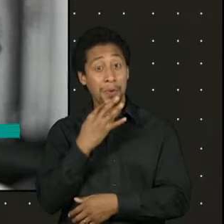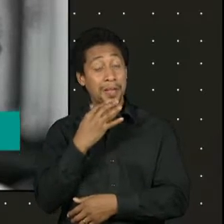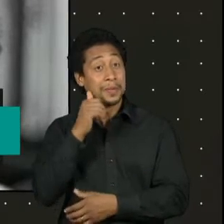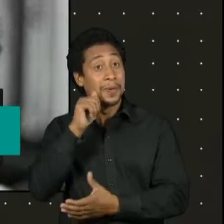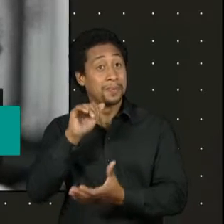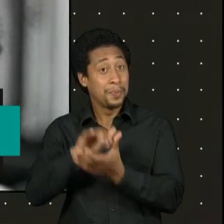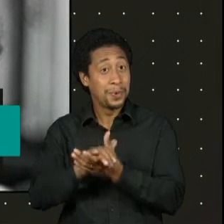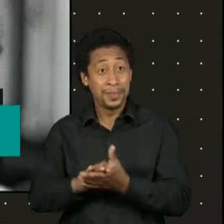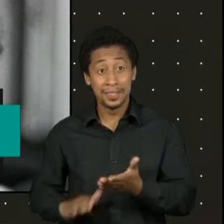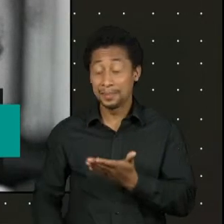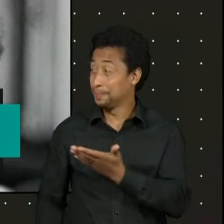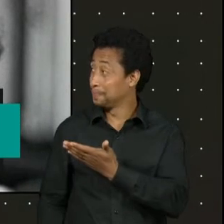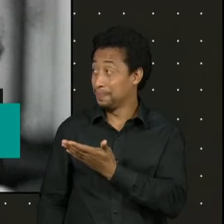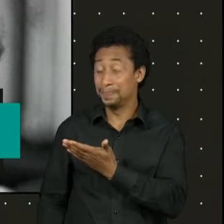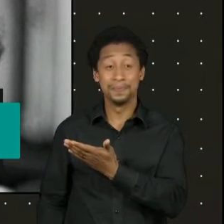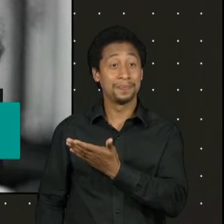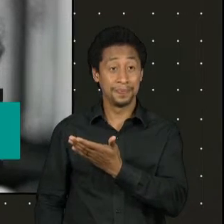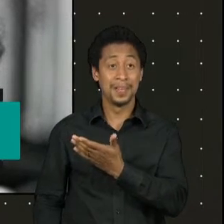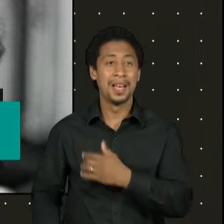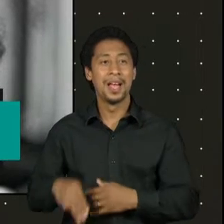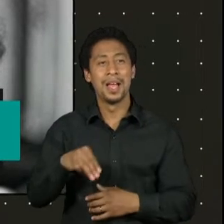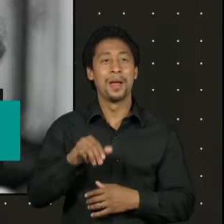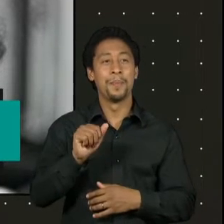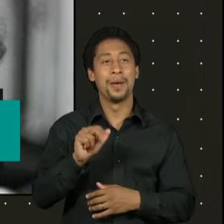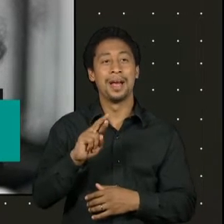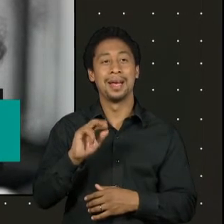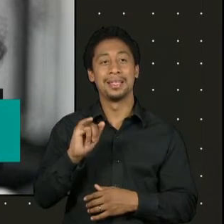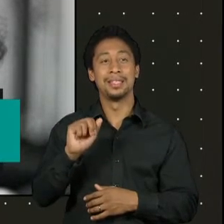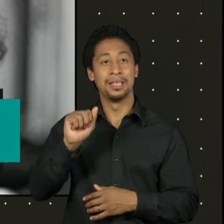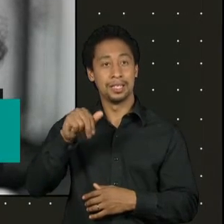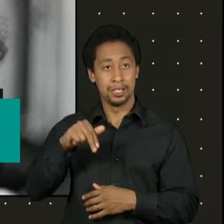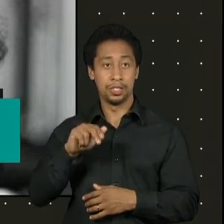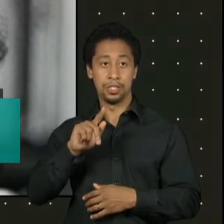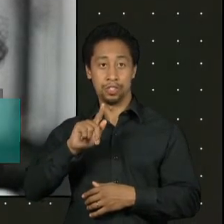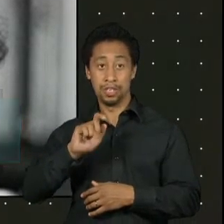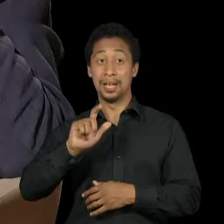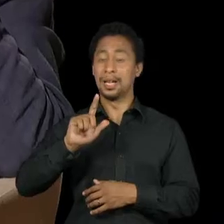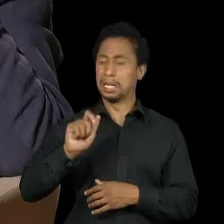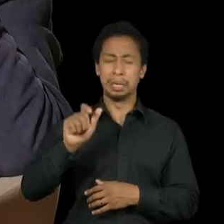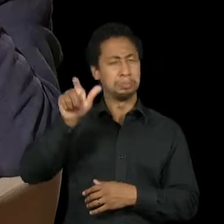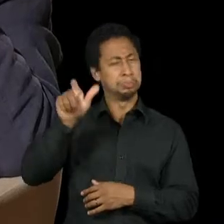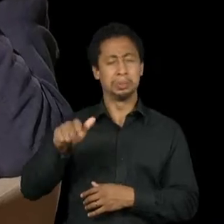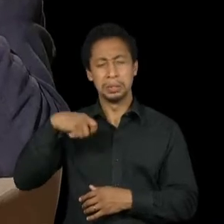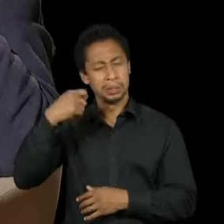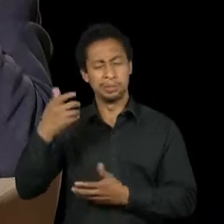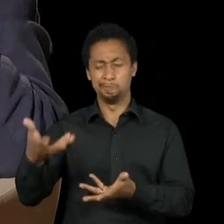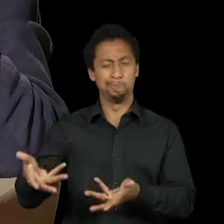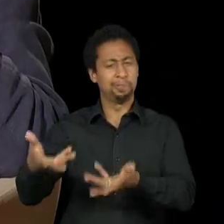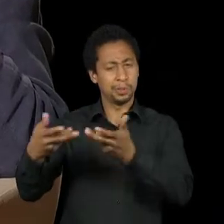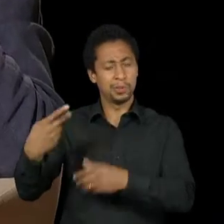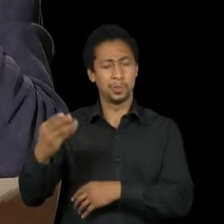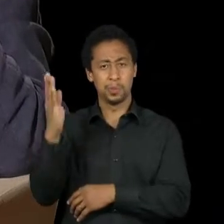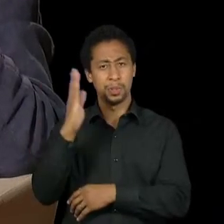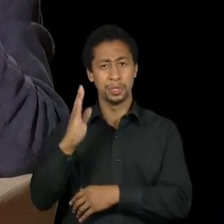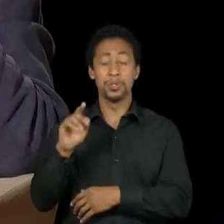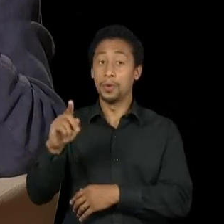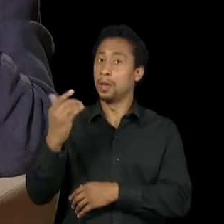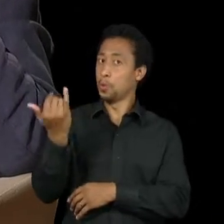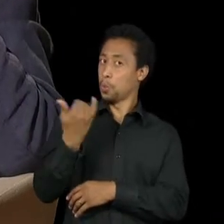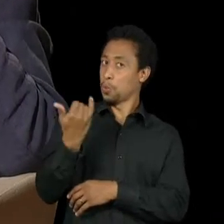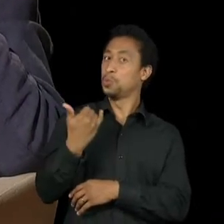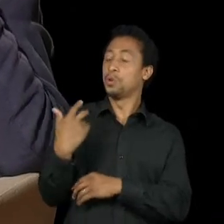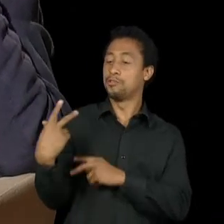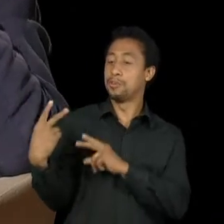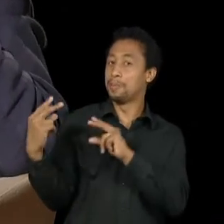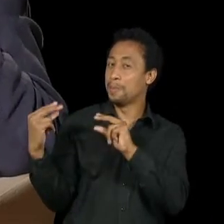Ela é uma das maiores críticas brasileiras de teatro. Isso que ele contou era muito verdade. Era o nosso pequeno ato